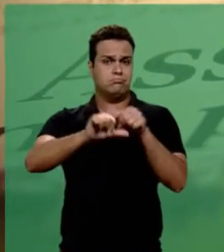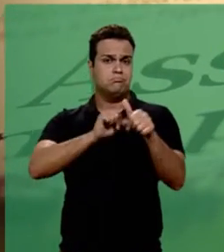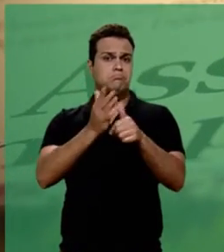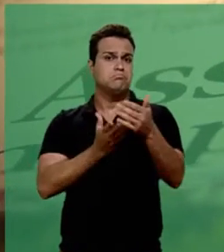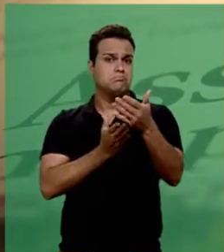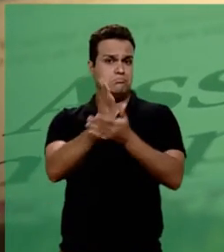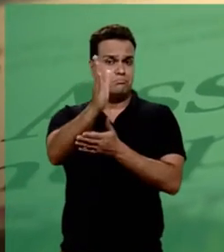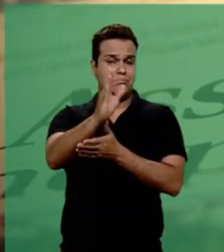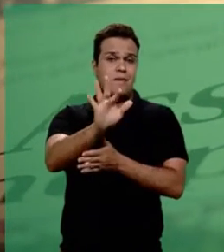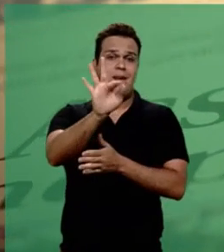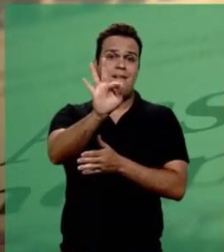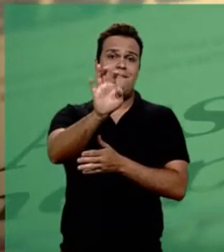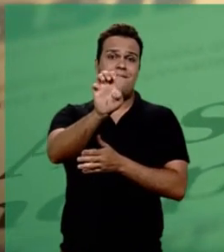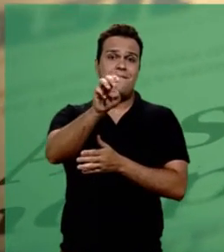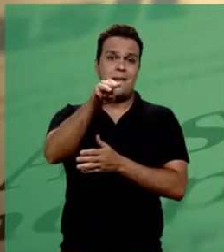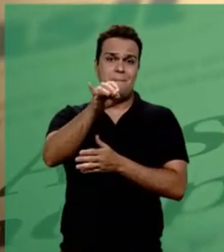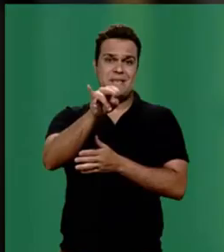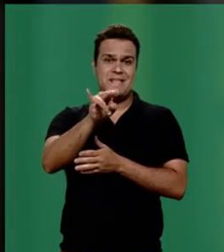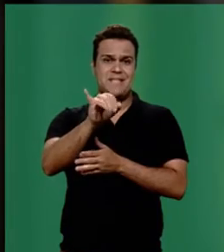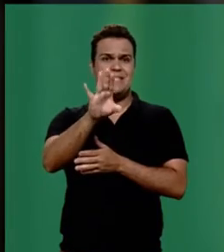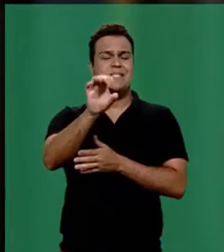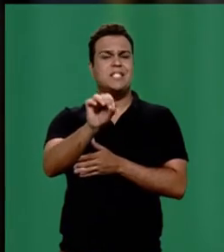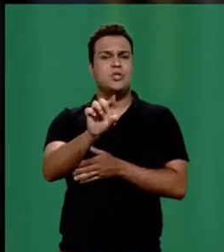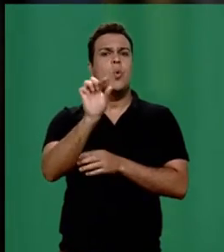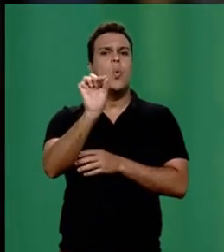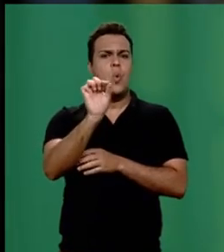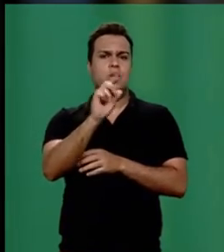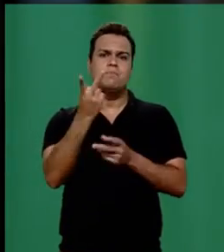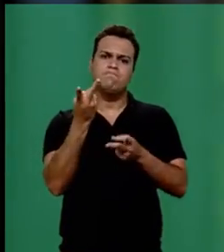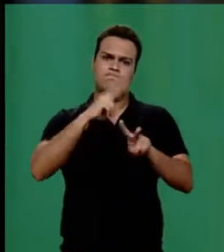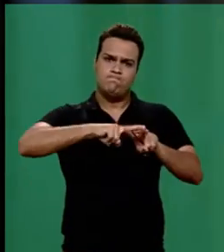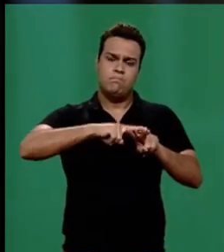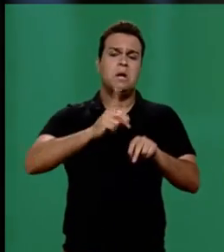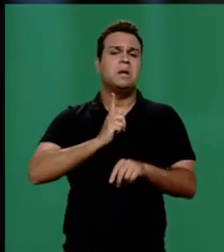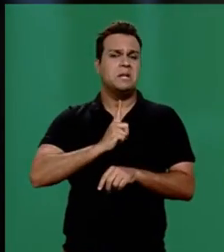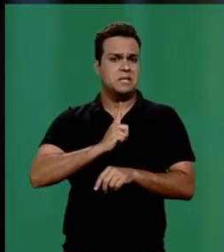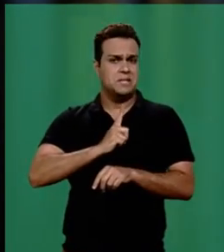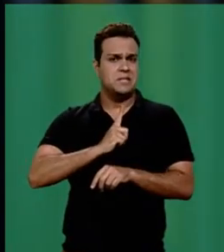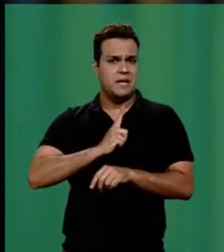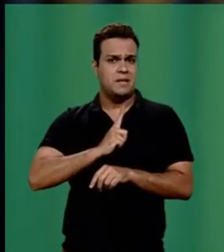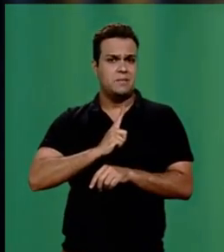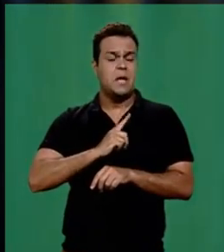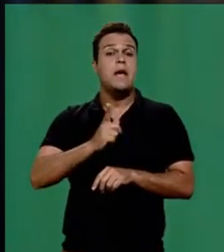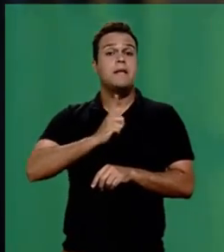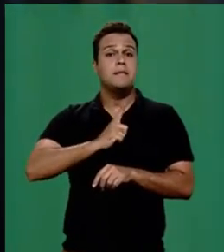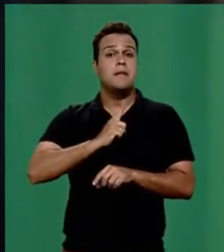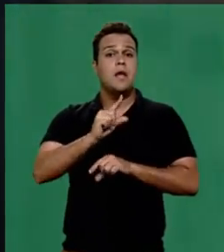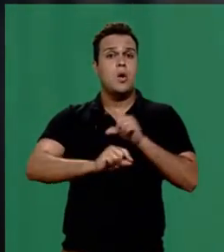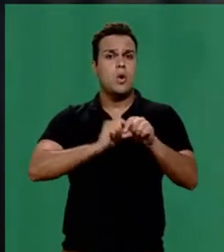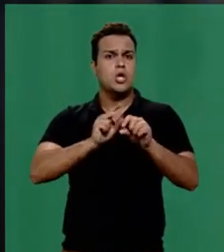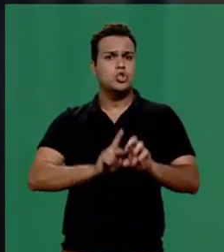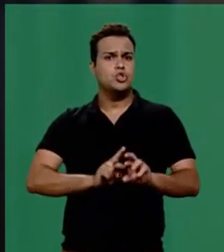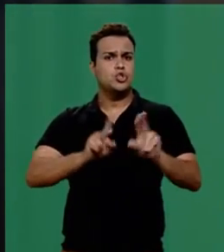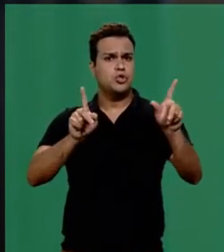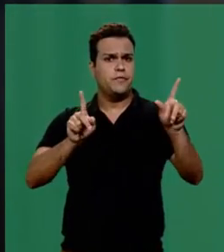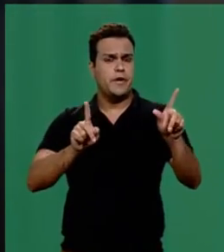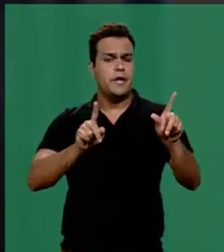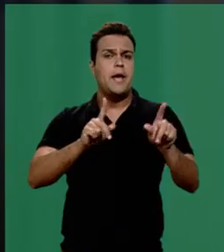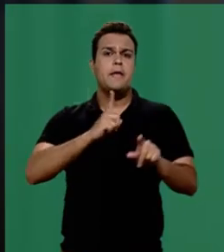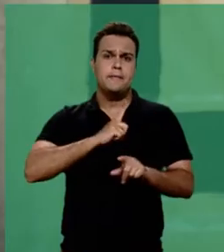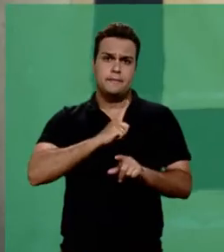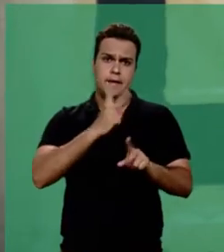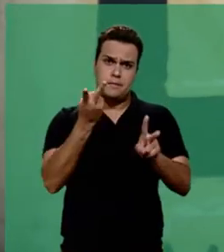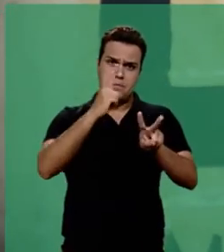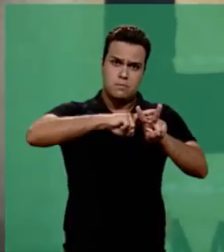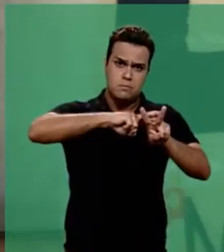que ele passa a ser inafiançável, tem regime de progressão diferenciado e sua pena pode variar de 12